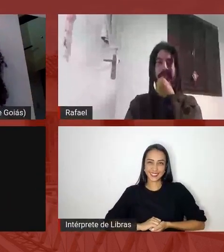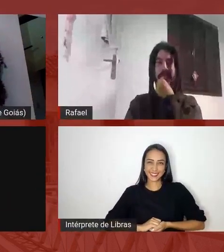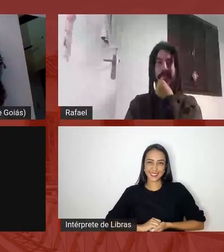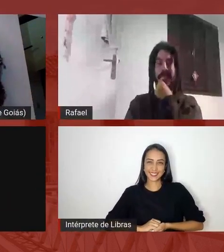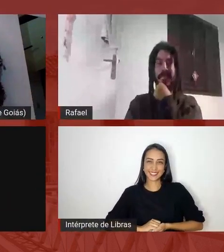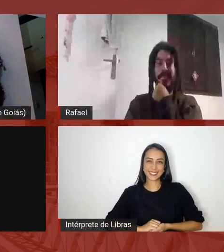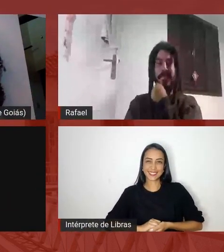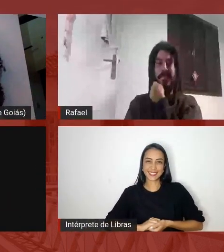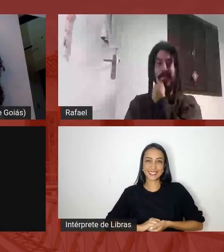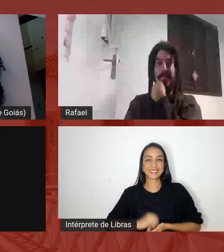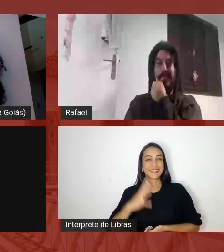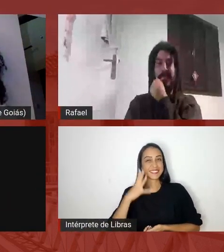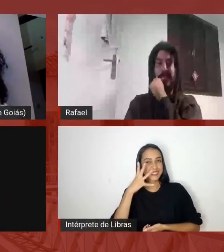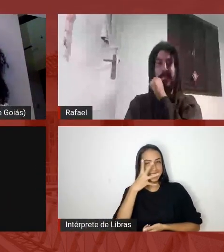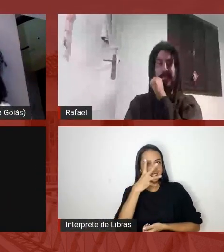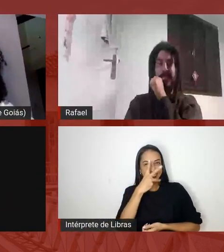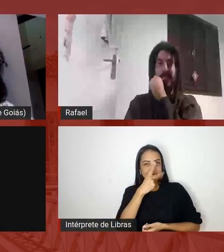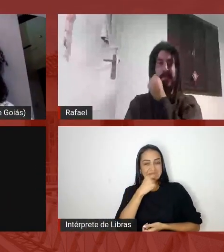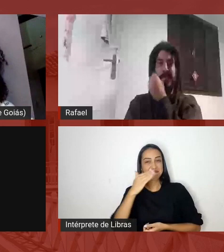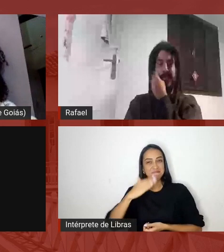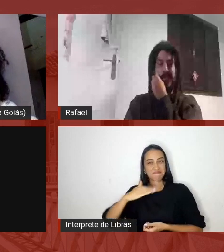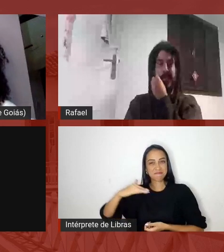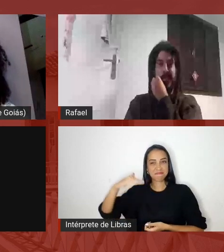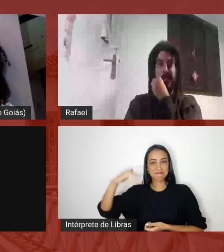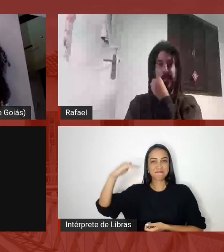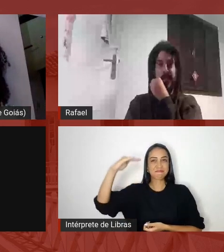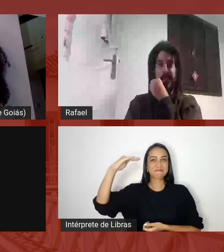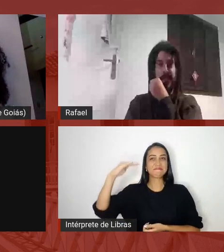coisa mais linda tá grande crescendo